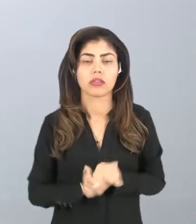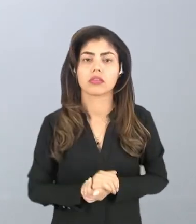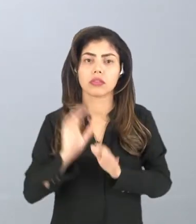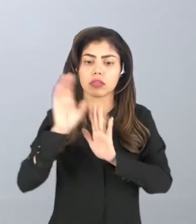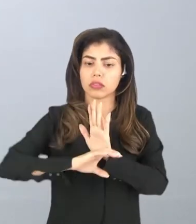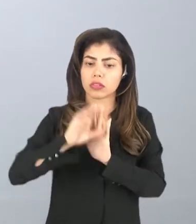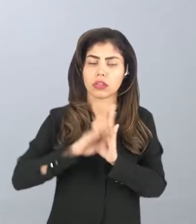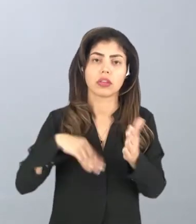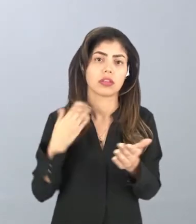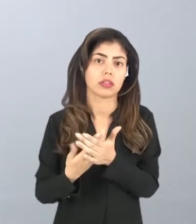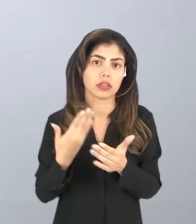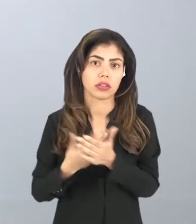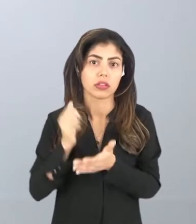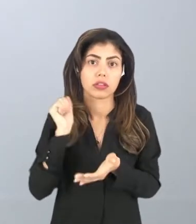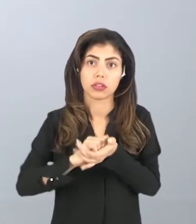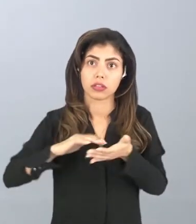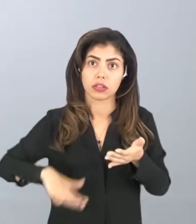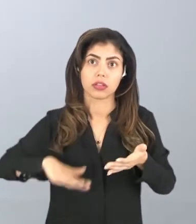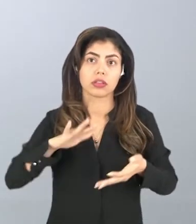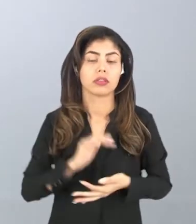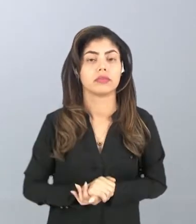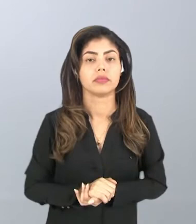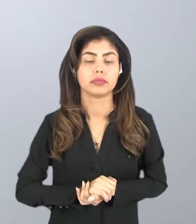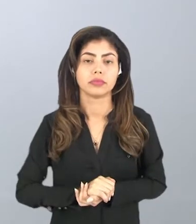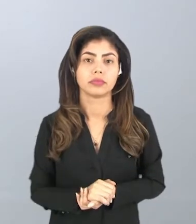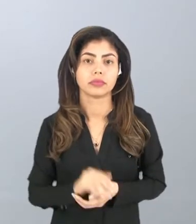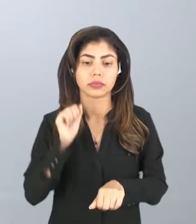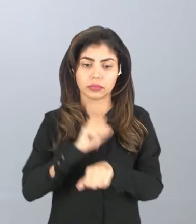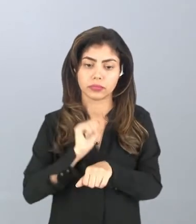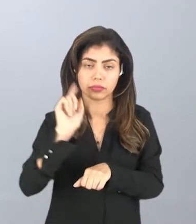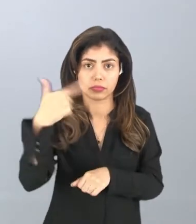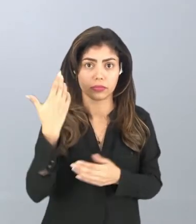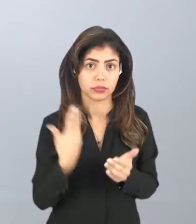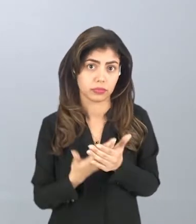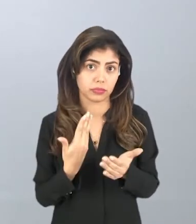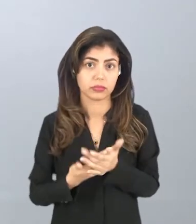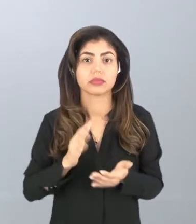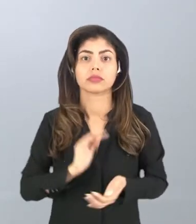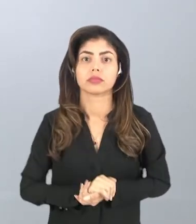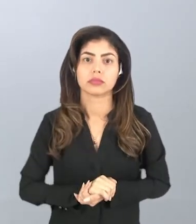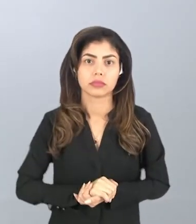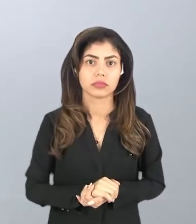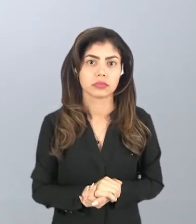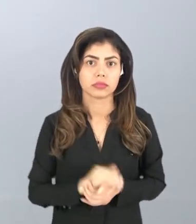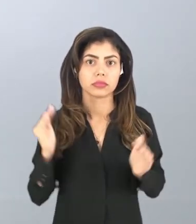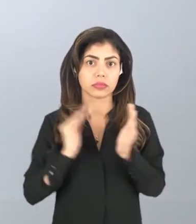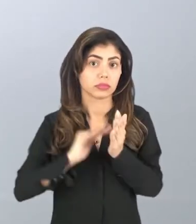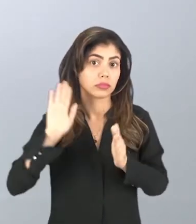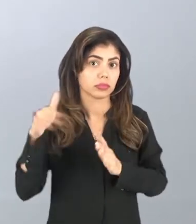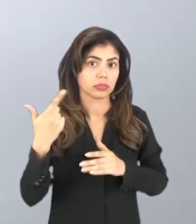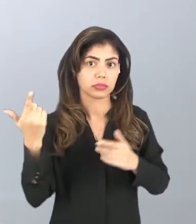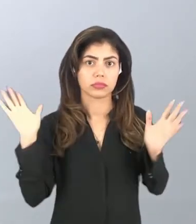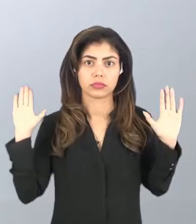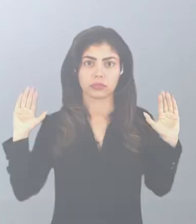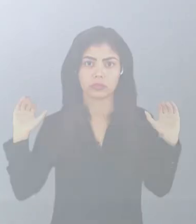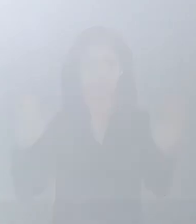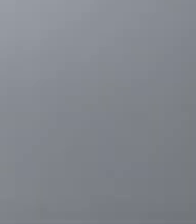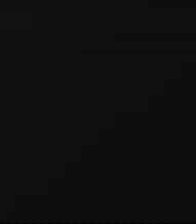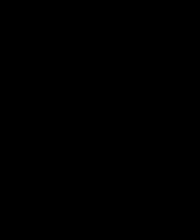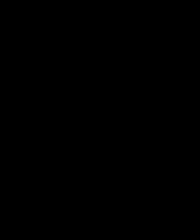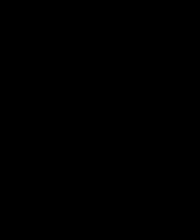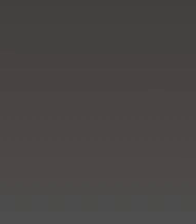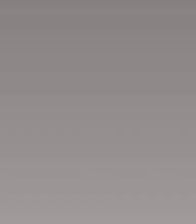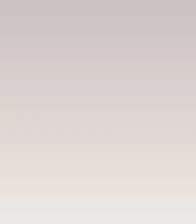nossos conteúdos, nossas atividades. Eu vou esperar vocês na nossa próxima aula. E até mais!